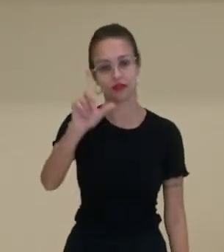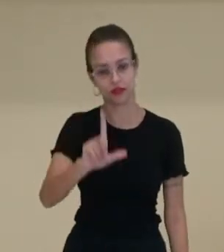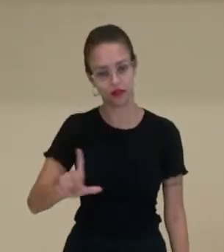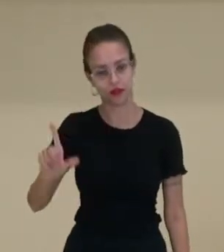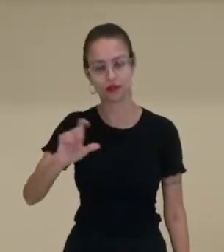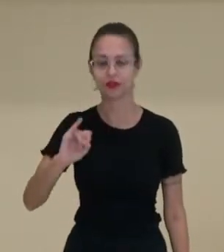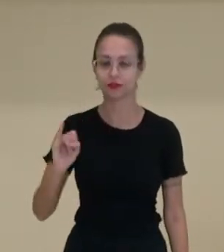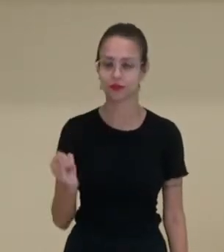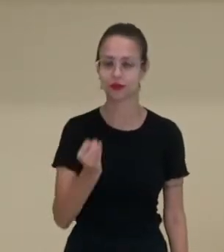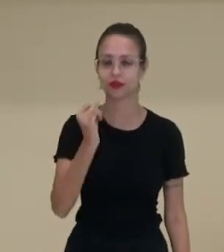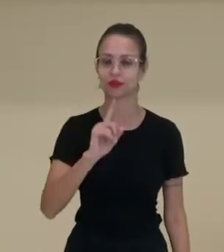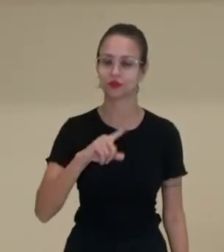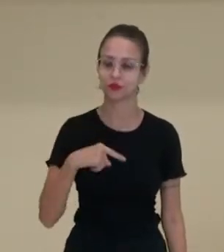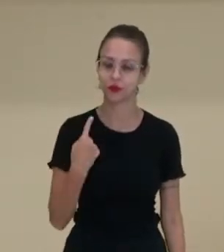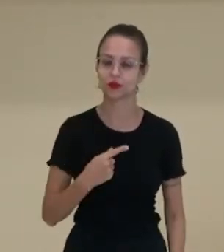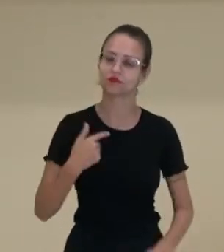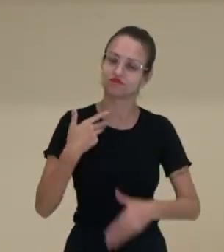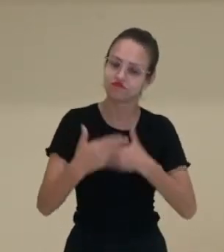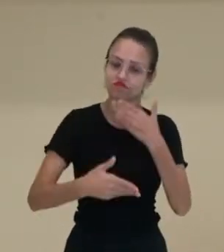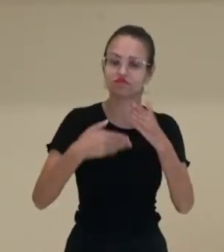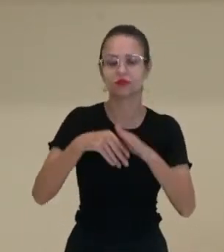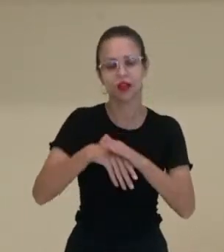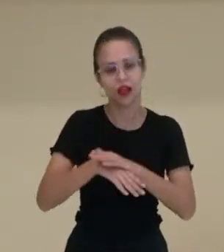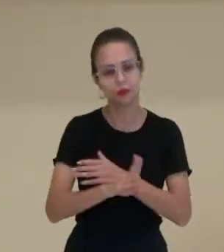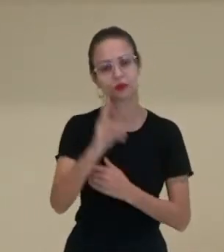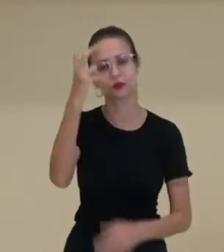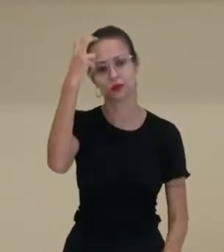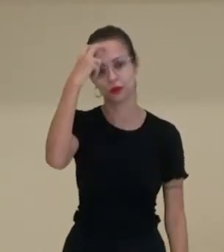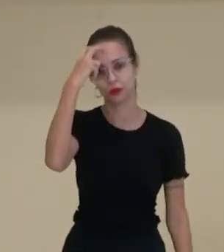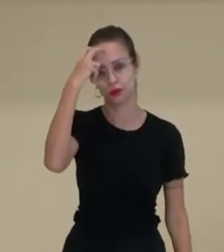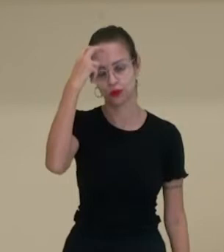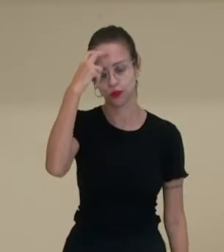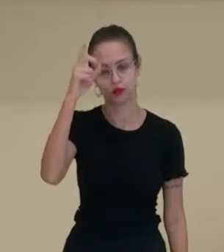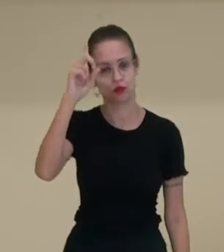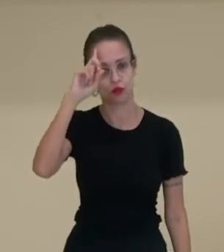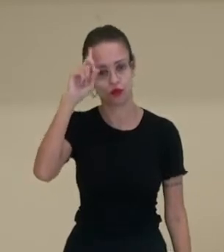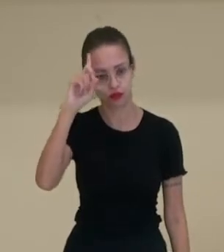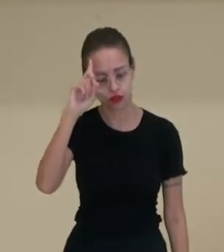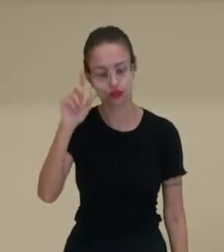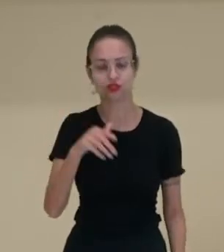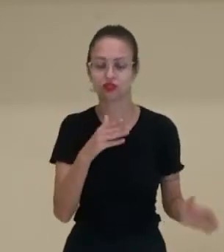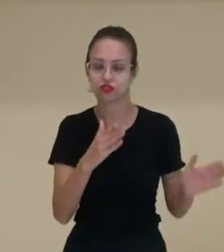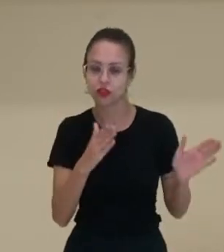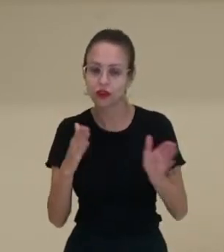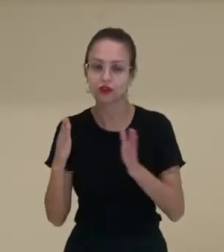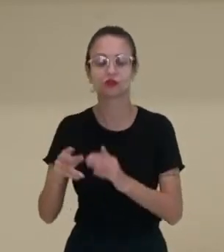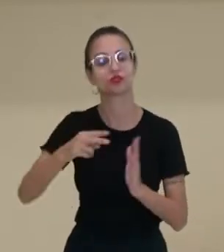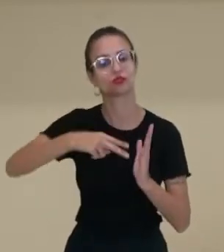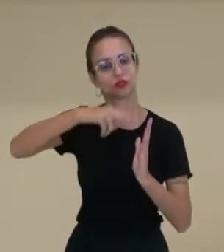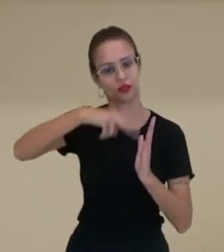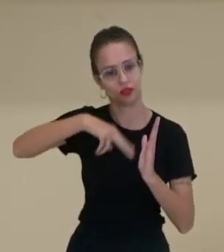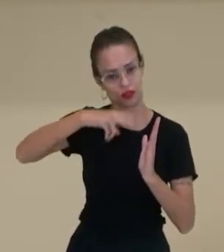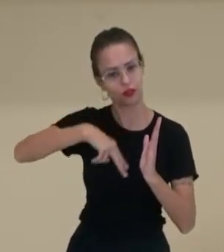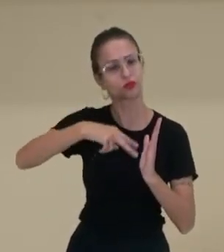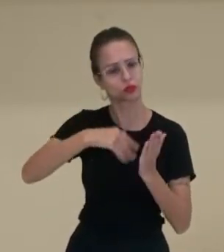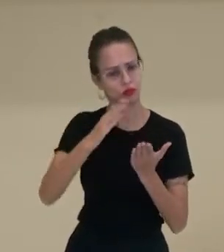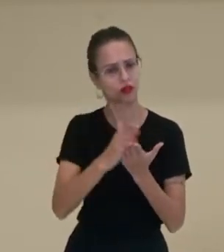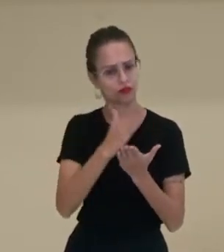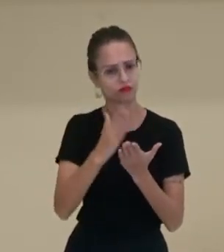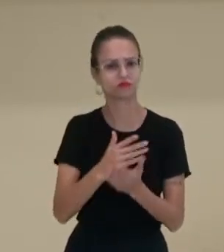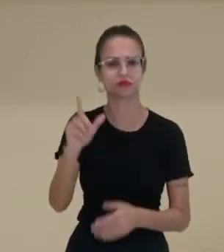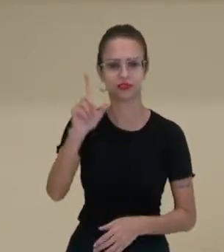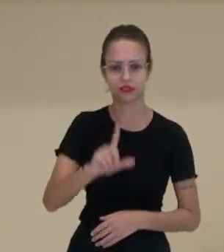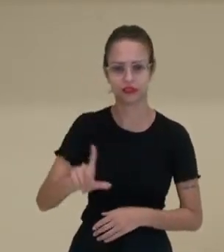importância de nós desenvolvermos um hábito cultural, cotidiano, de fazer a leitura de textos literários, né?